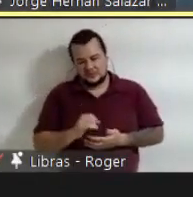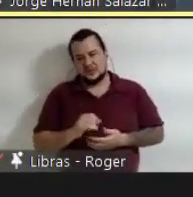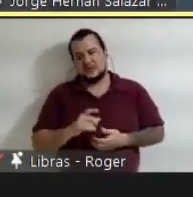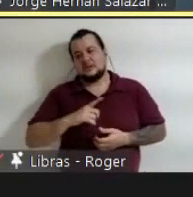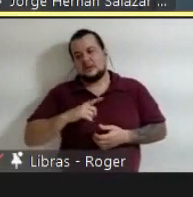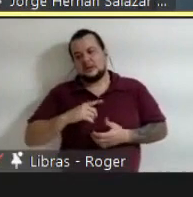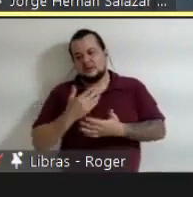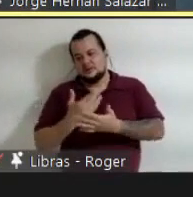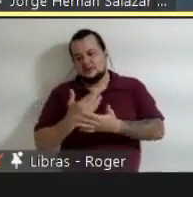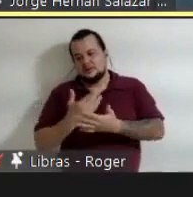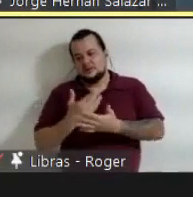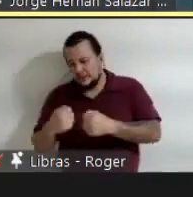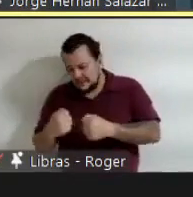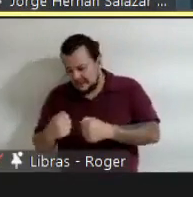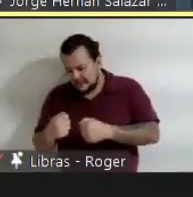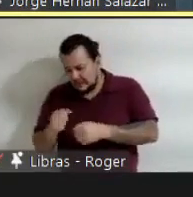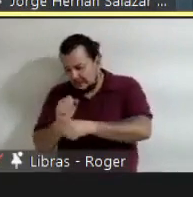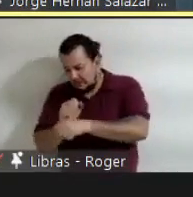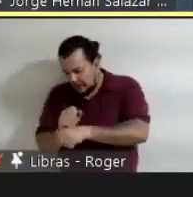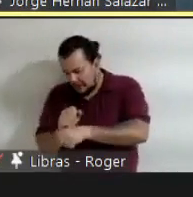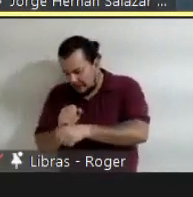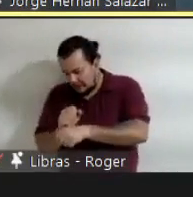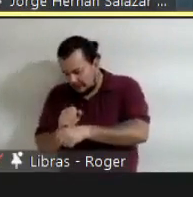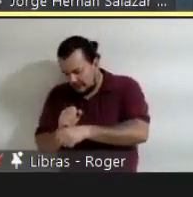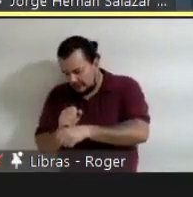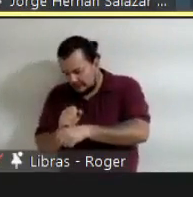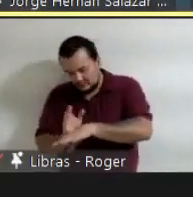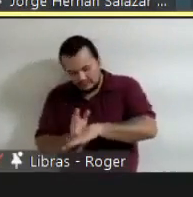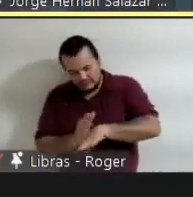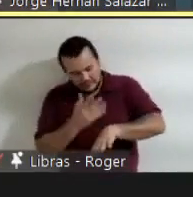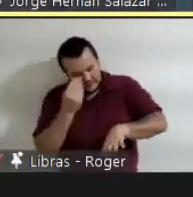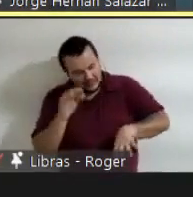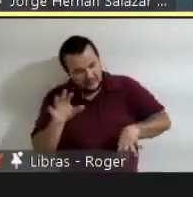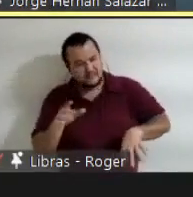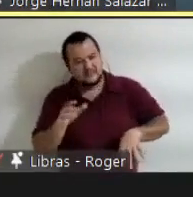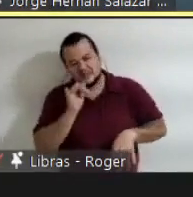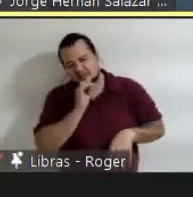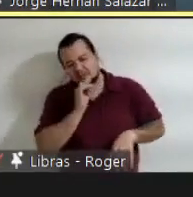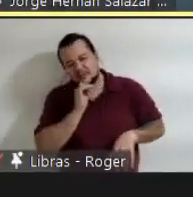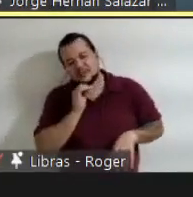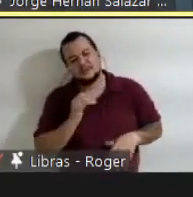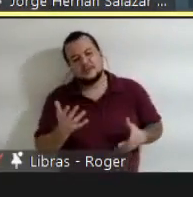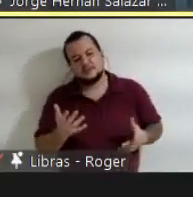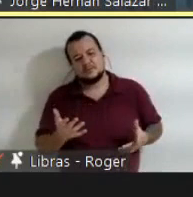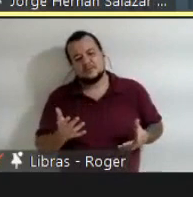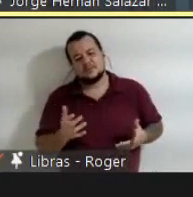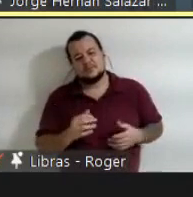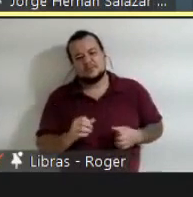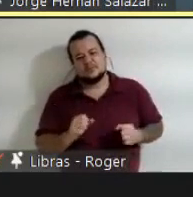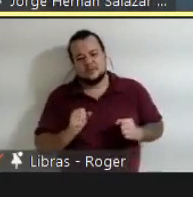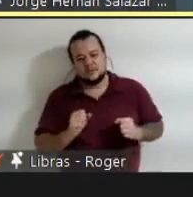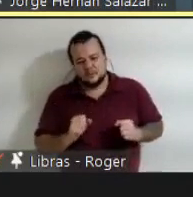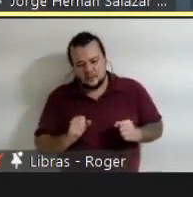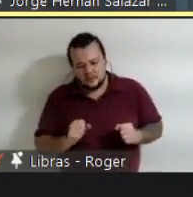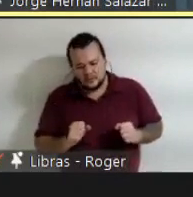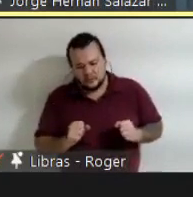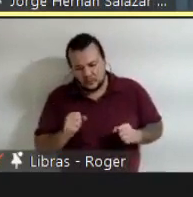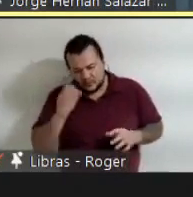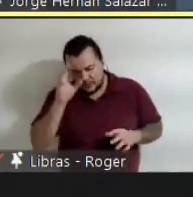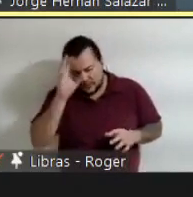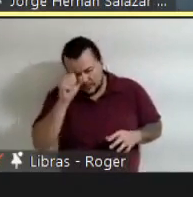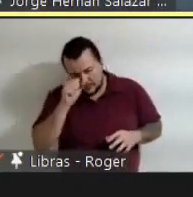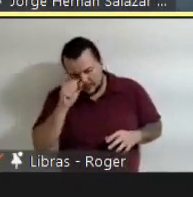Se pode aprender acerca de o que ninguém sabe. É algo espontâneo, é próprio a nossa especie,